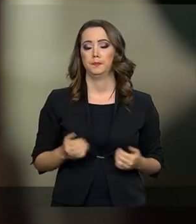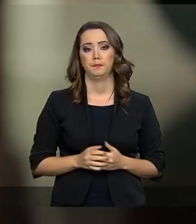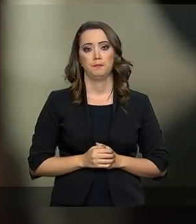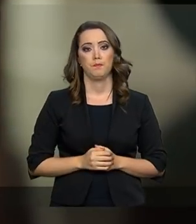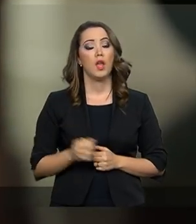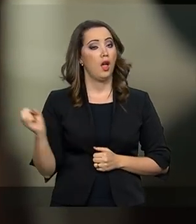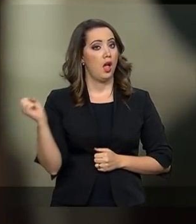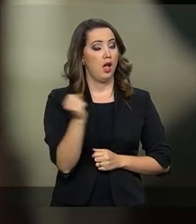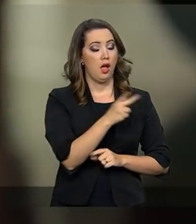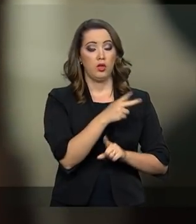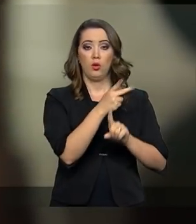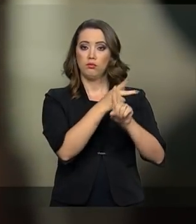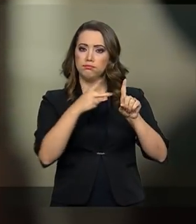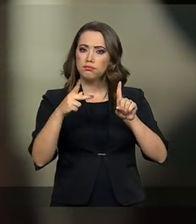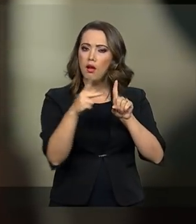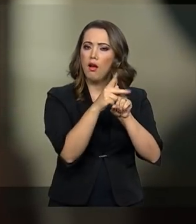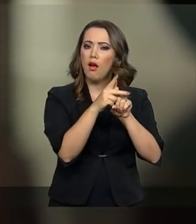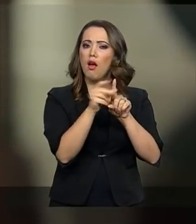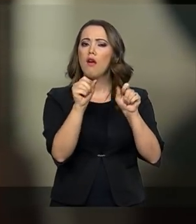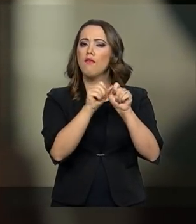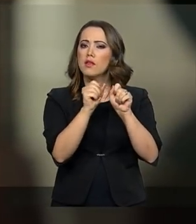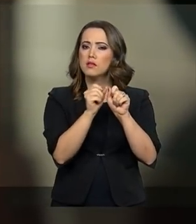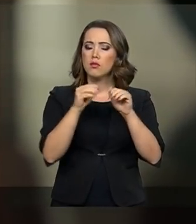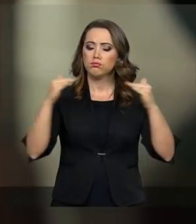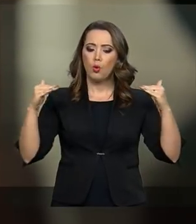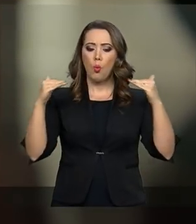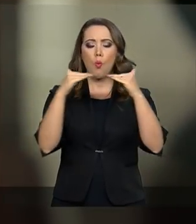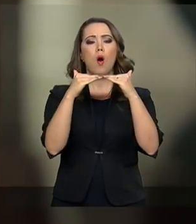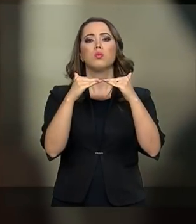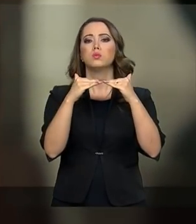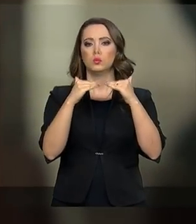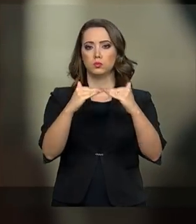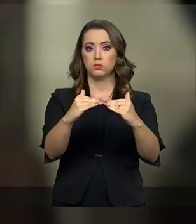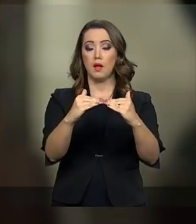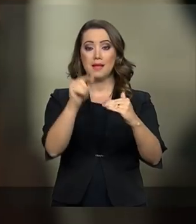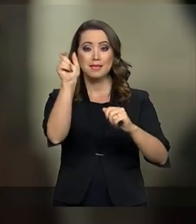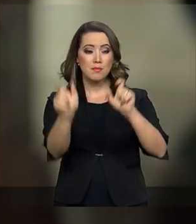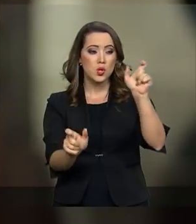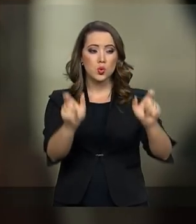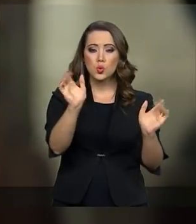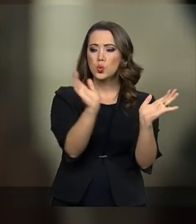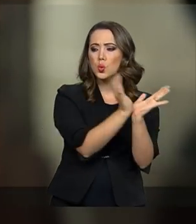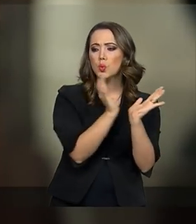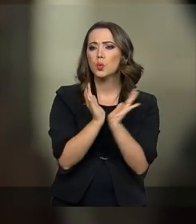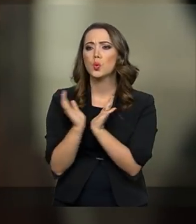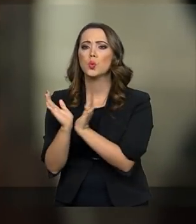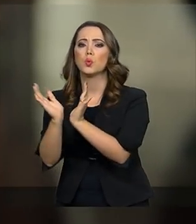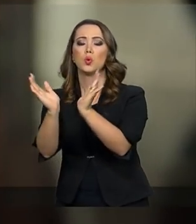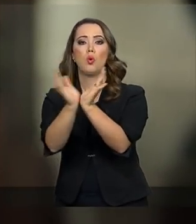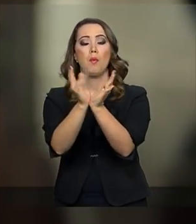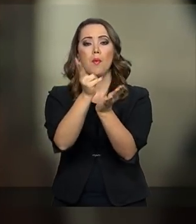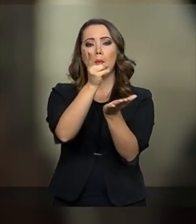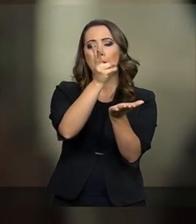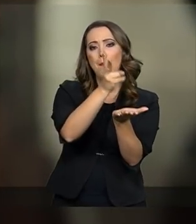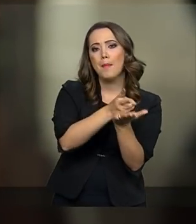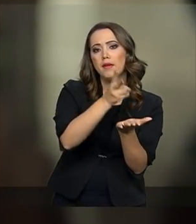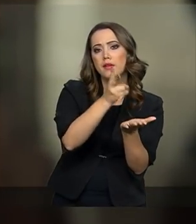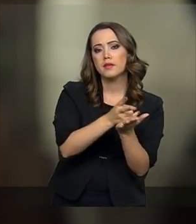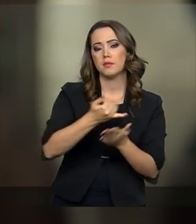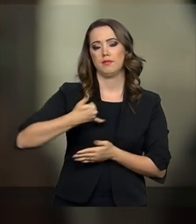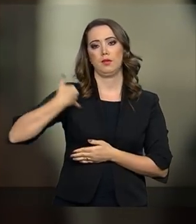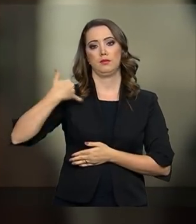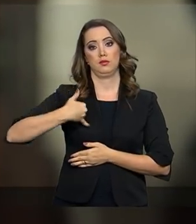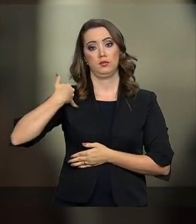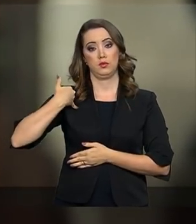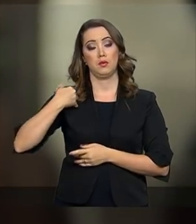A nova previdência fará a equiparação. As pessoas de todas as classes vão se aposentar com a mesma